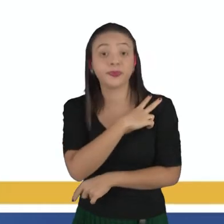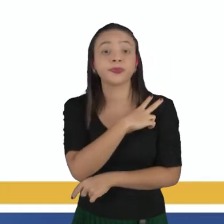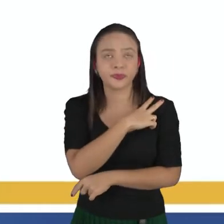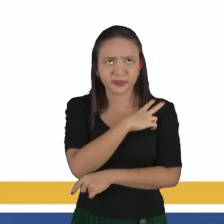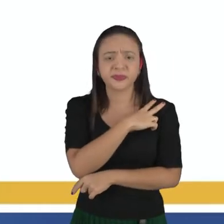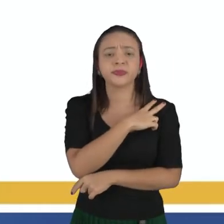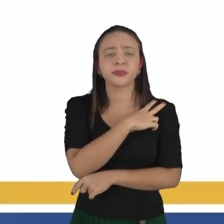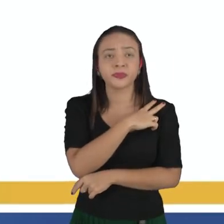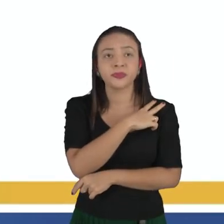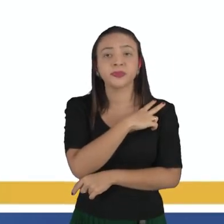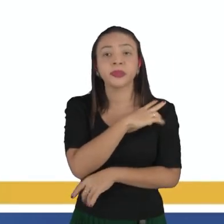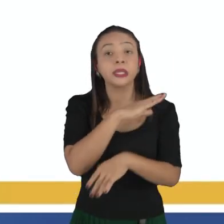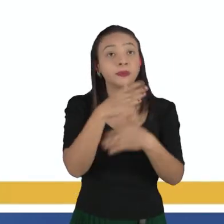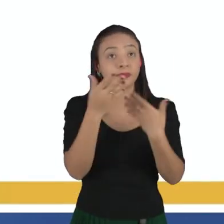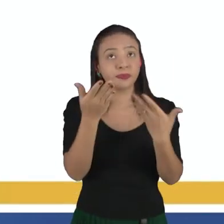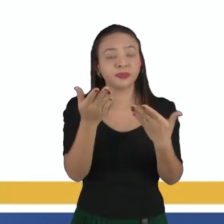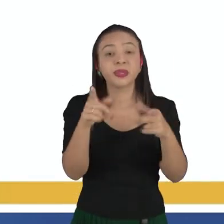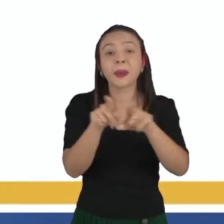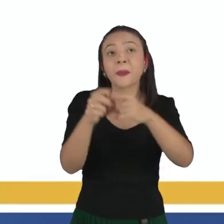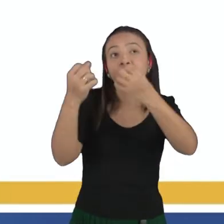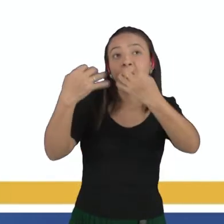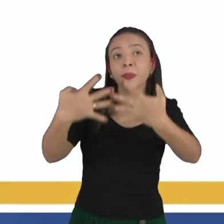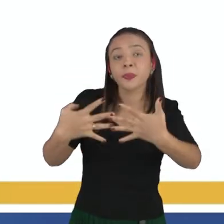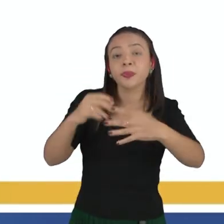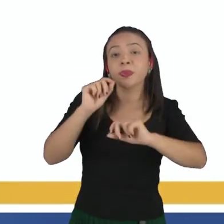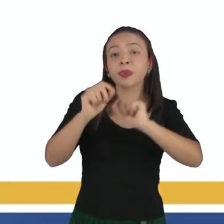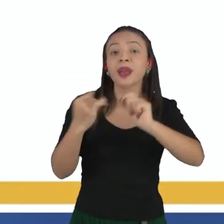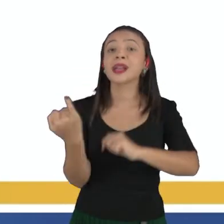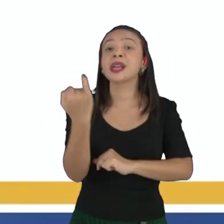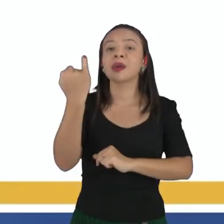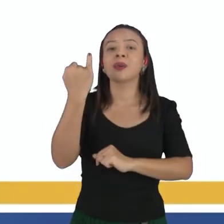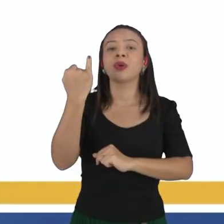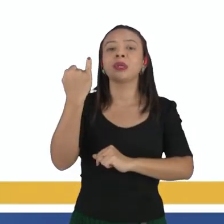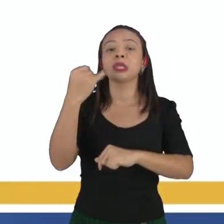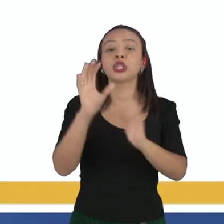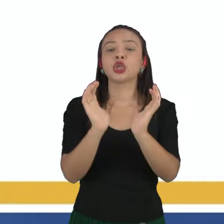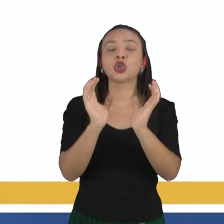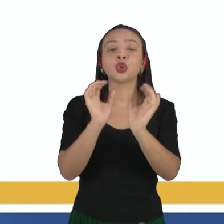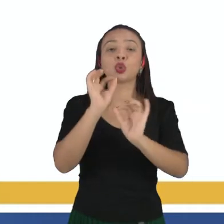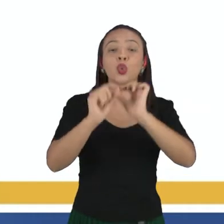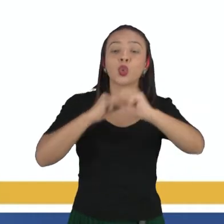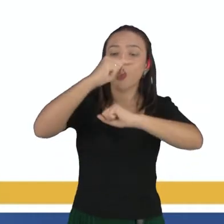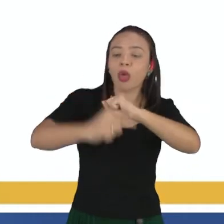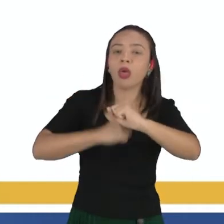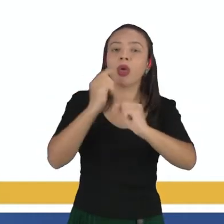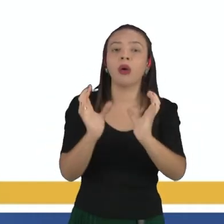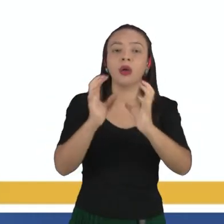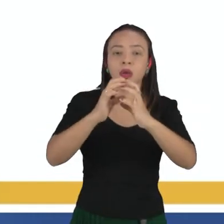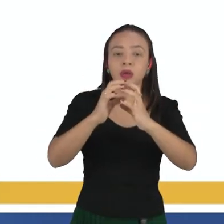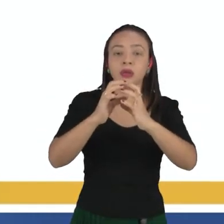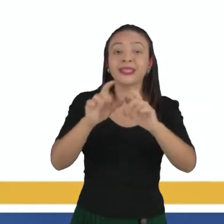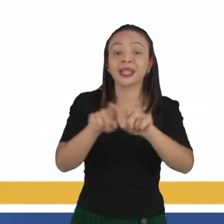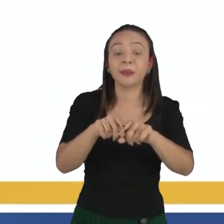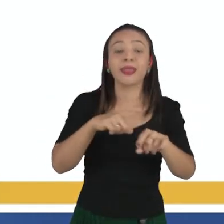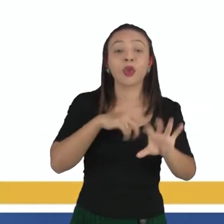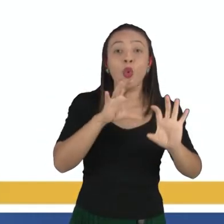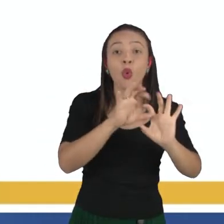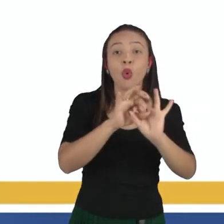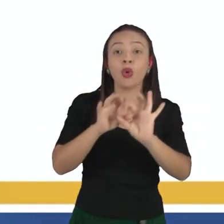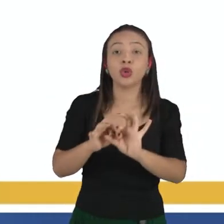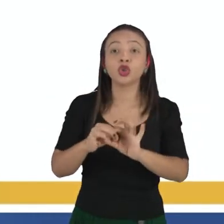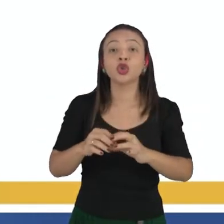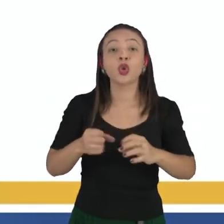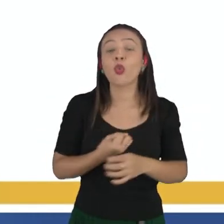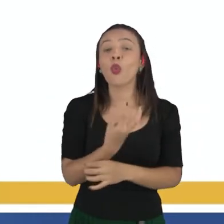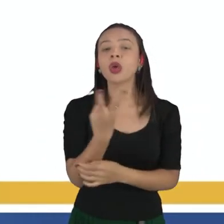série, perdão. Então aqui ele vem falar que a importância dos elementos químicos está relacionado com a abundância dele na